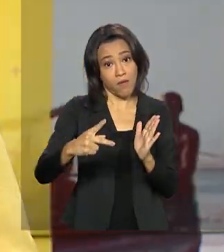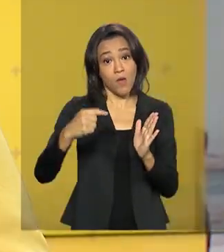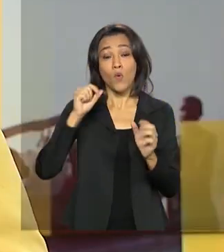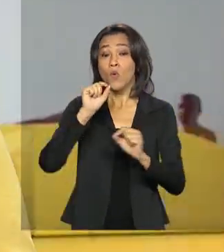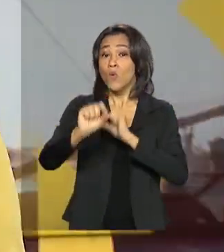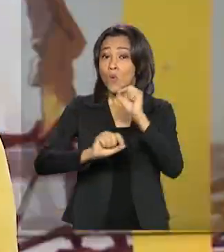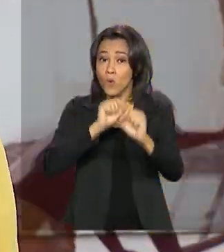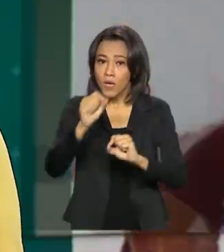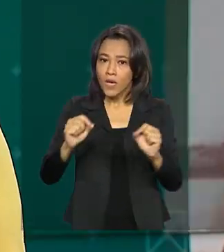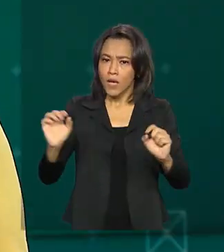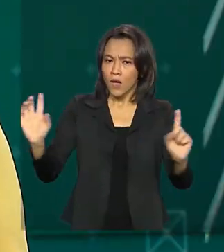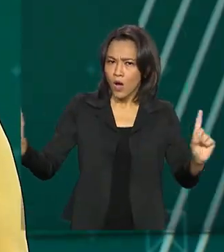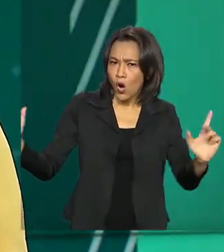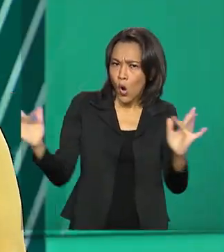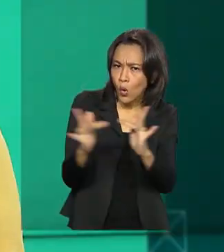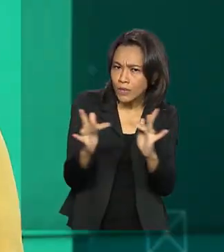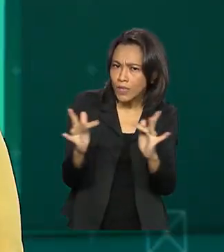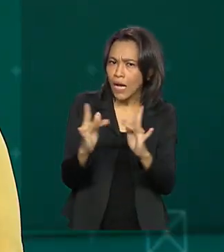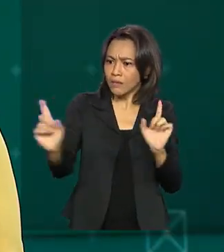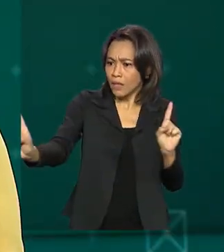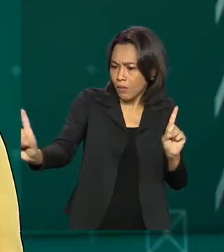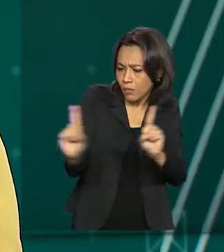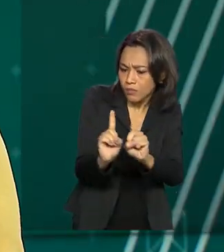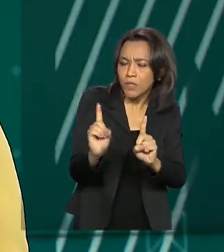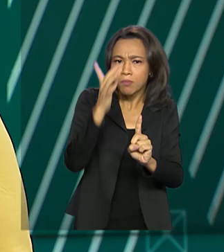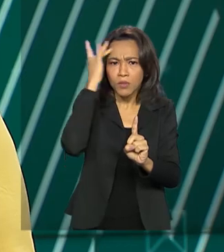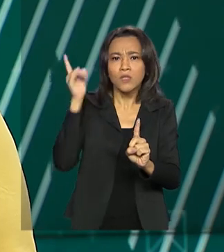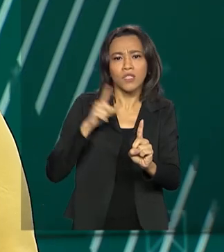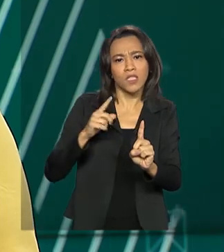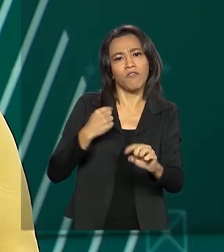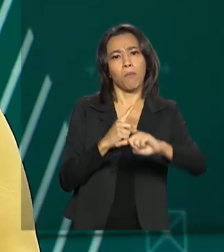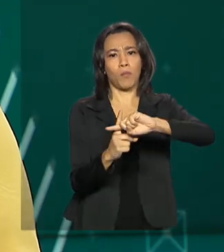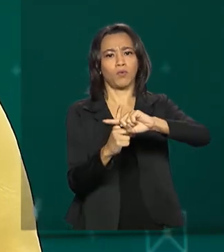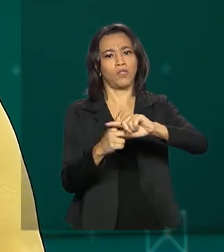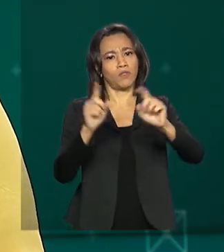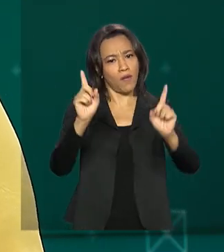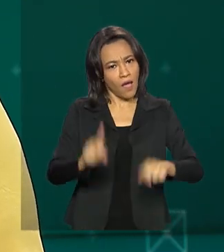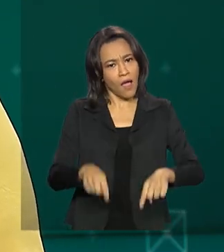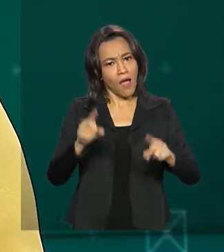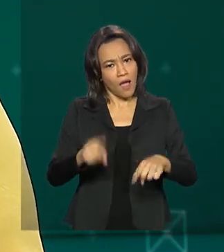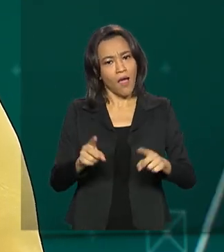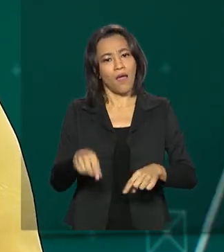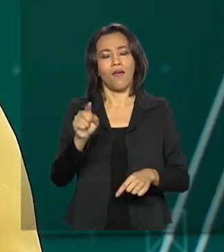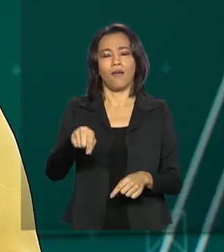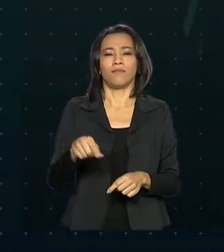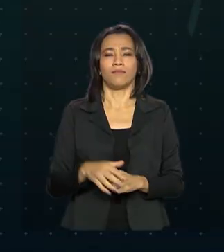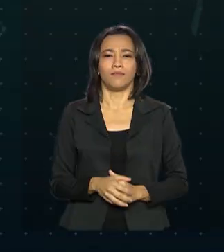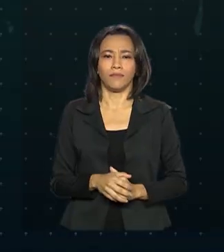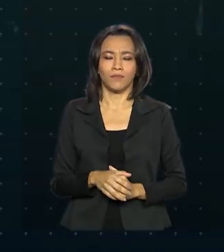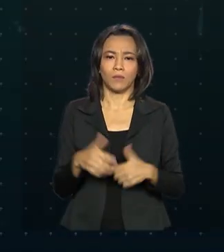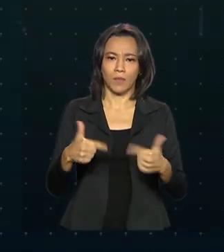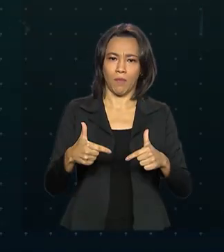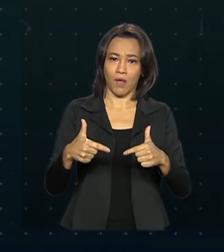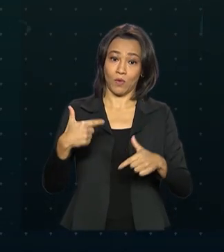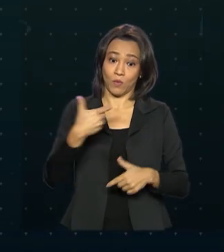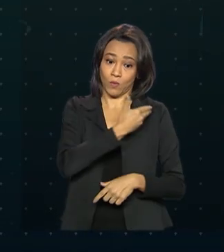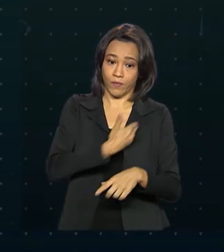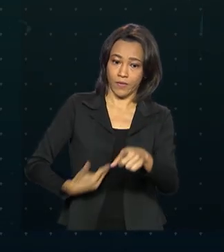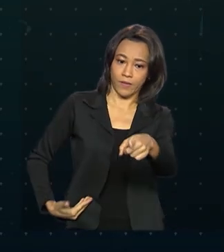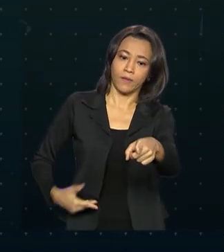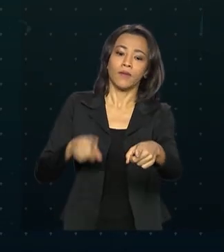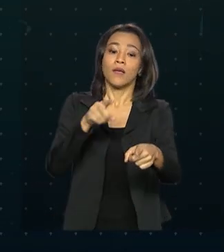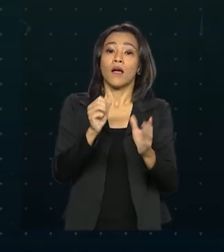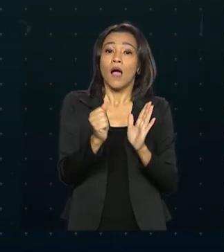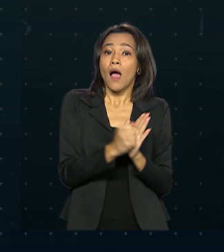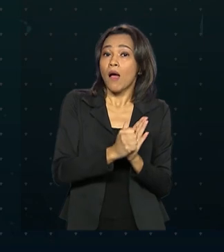contato com pessoas que testaram positivo para a Covid-19. É o Coronavírus SUS. O aplicativo usa